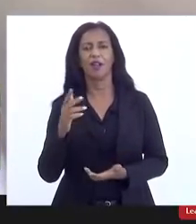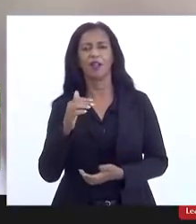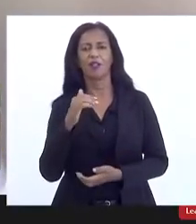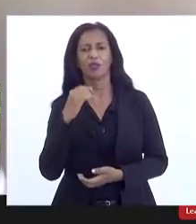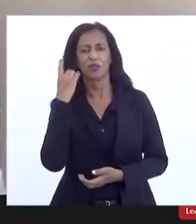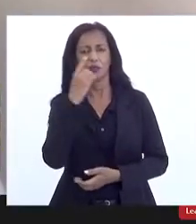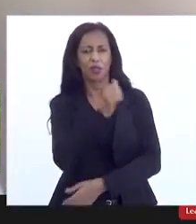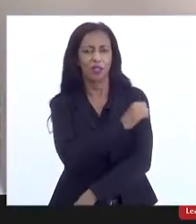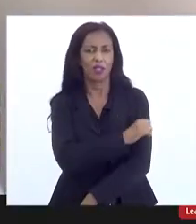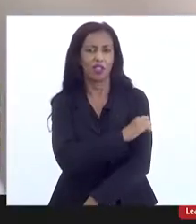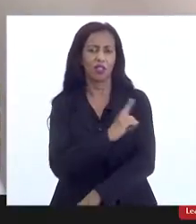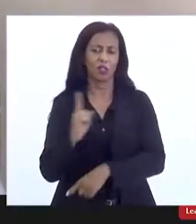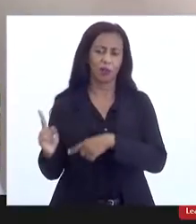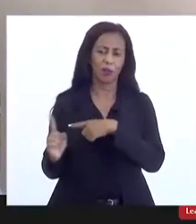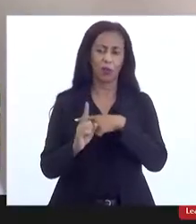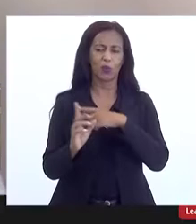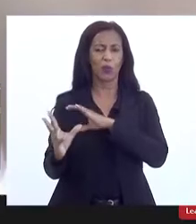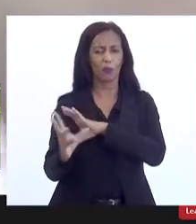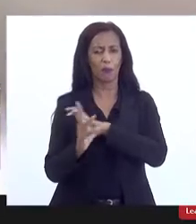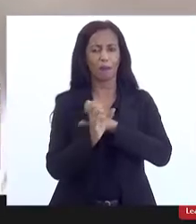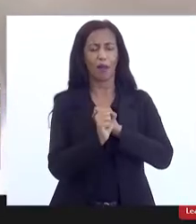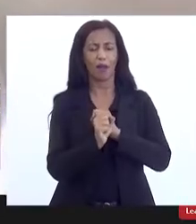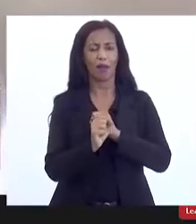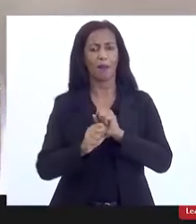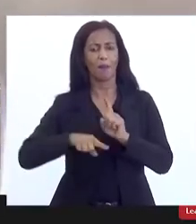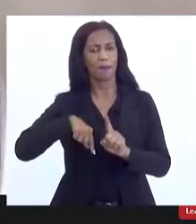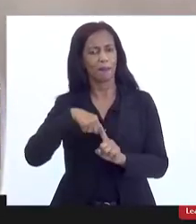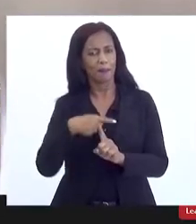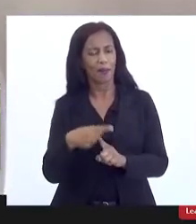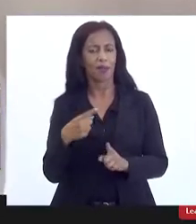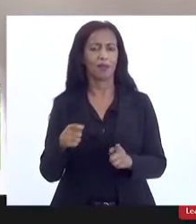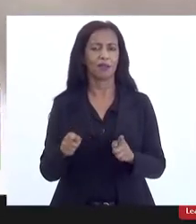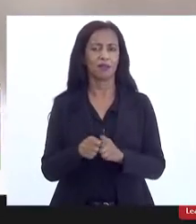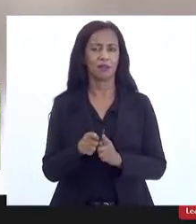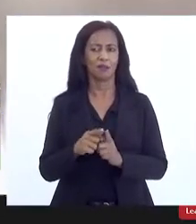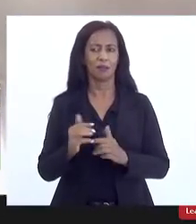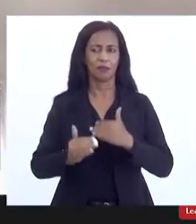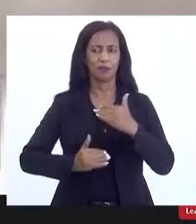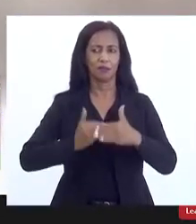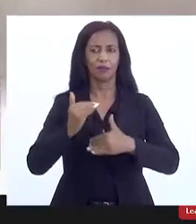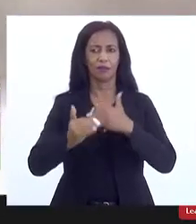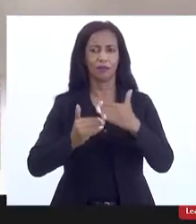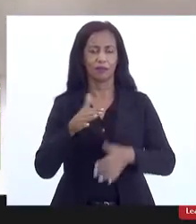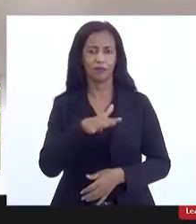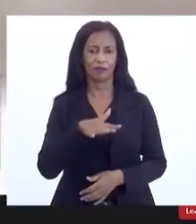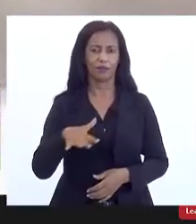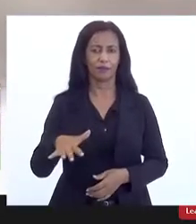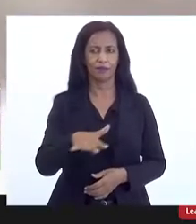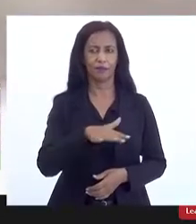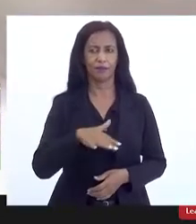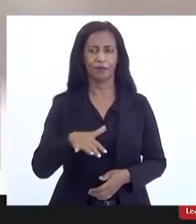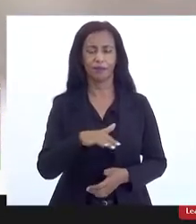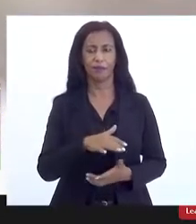também vem se somando um pouco na construção desse espaço e no